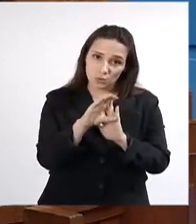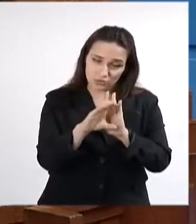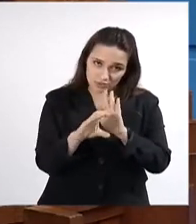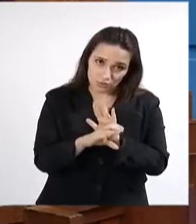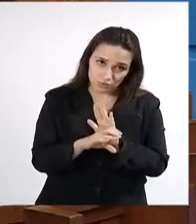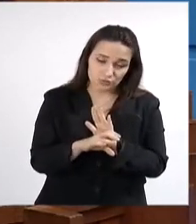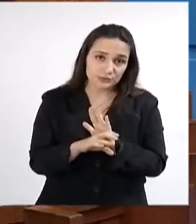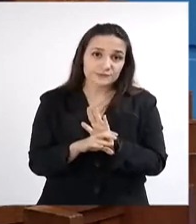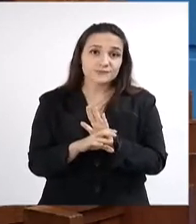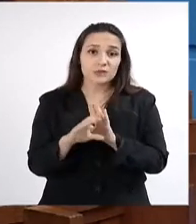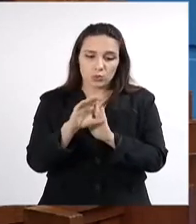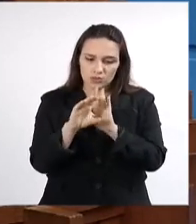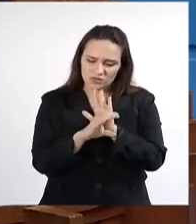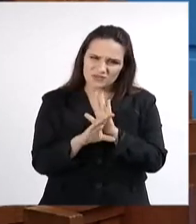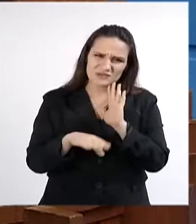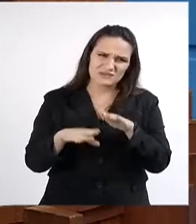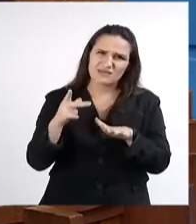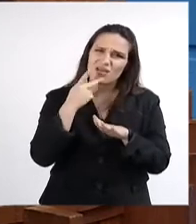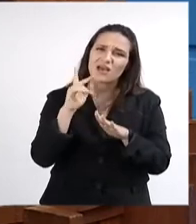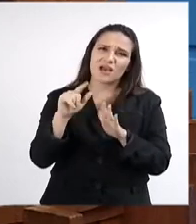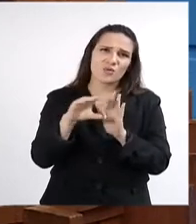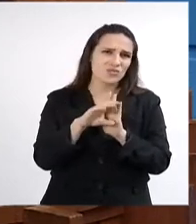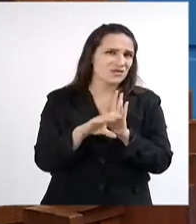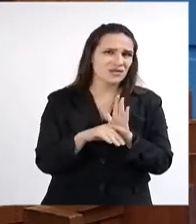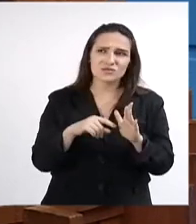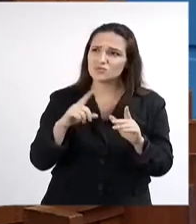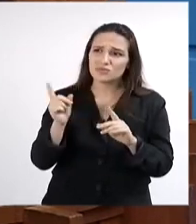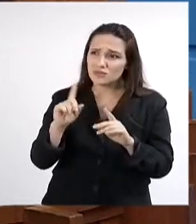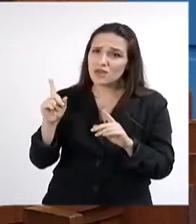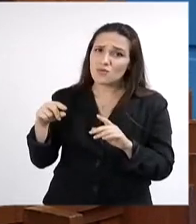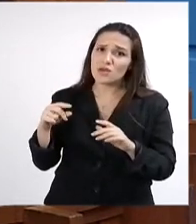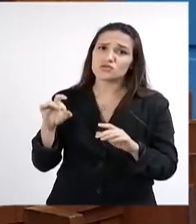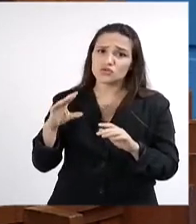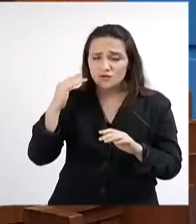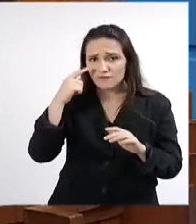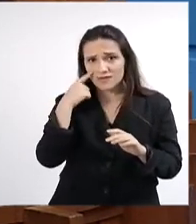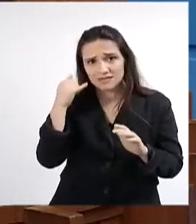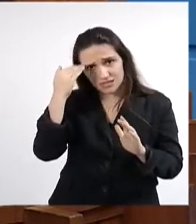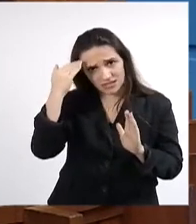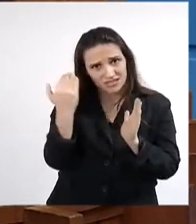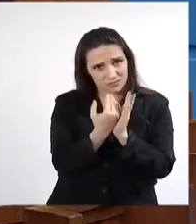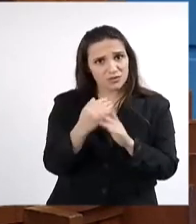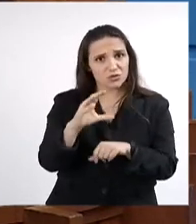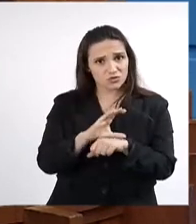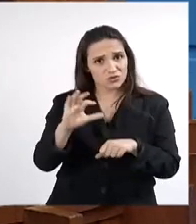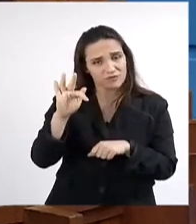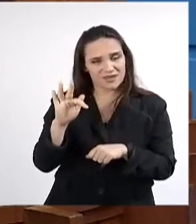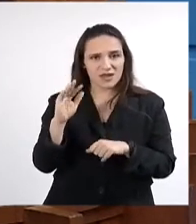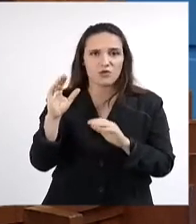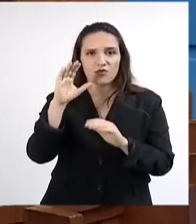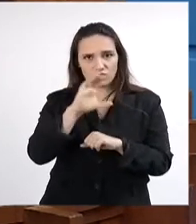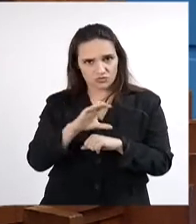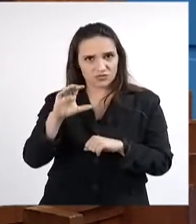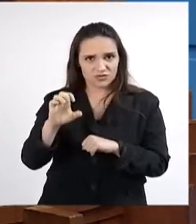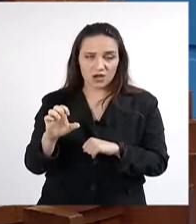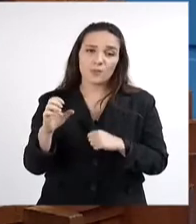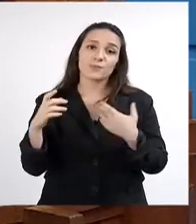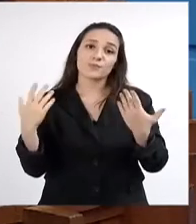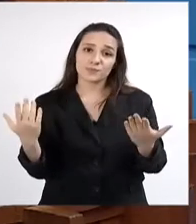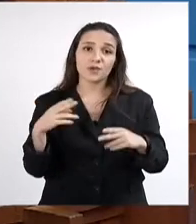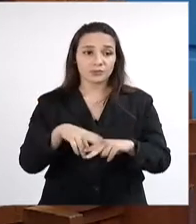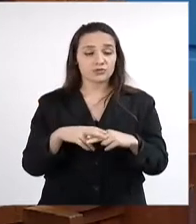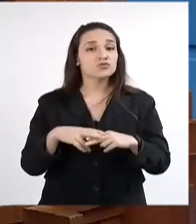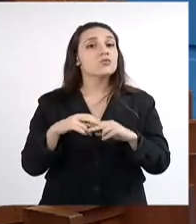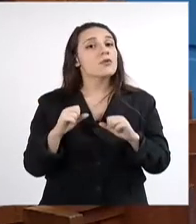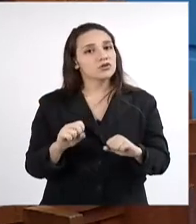projeto. Então, é nesse sentido que eu venho propor esse projeto de lei para fortalecer a atuação de todos os